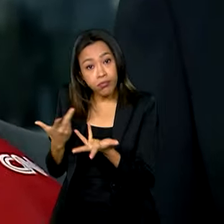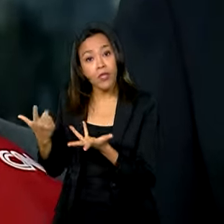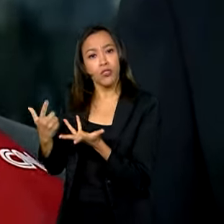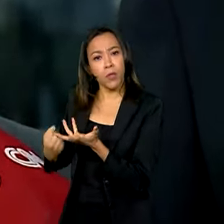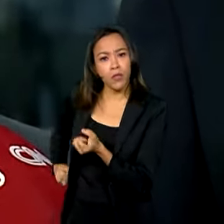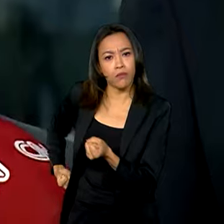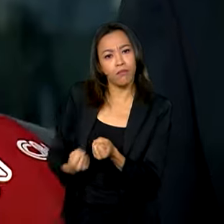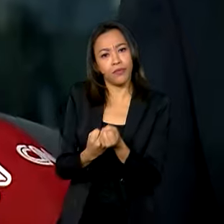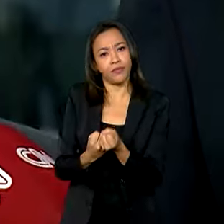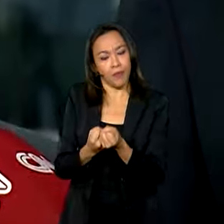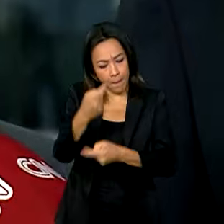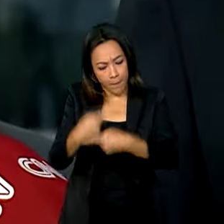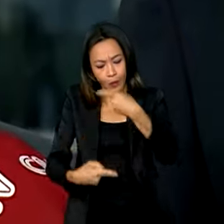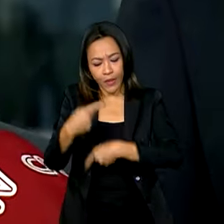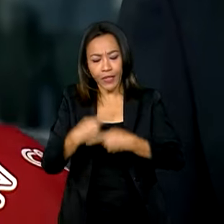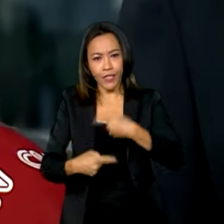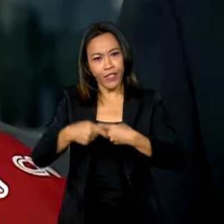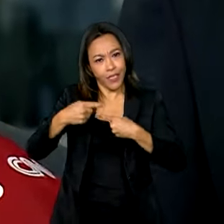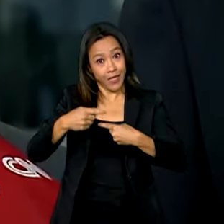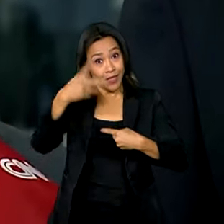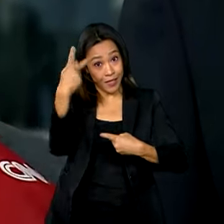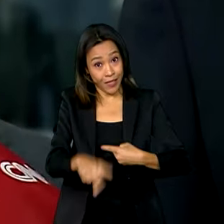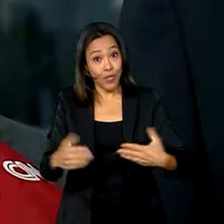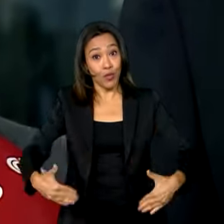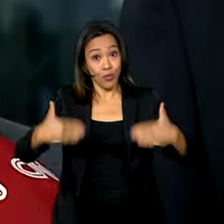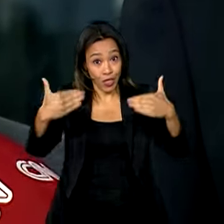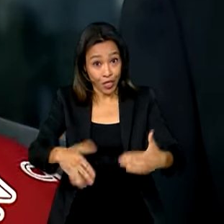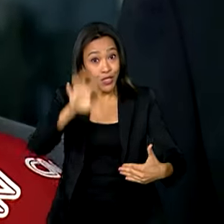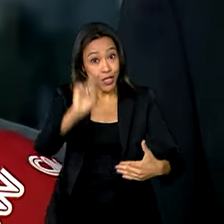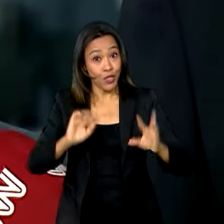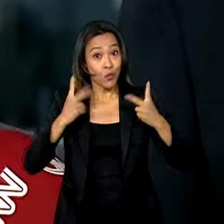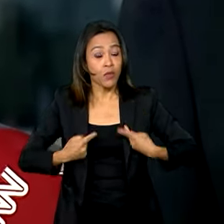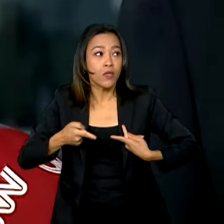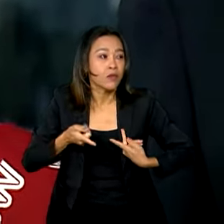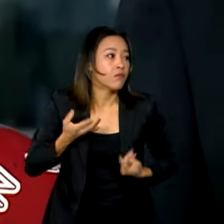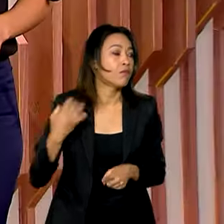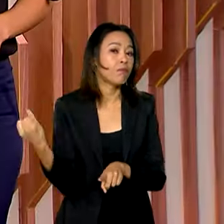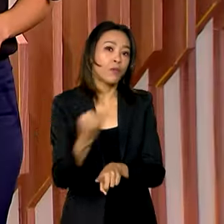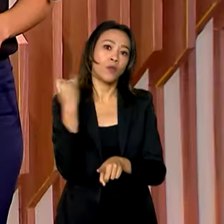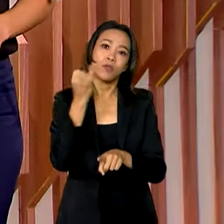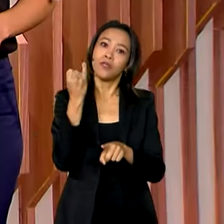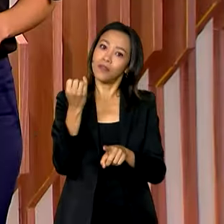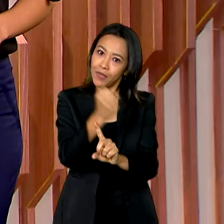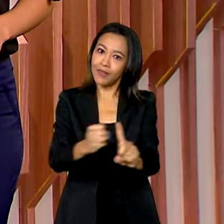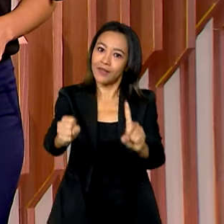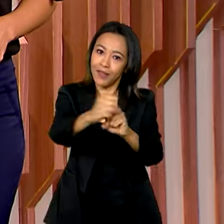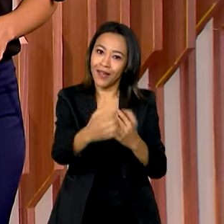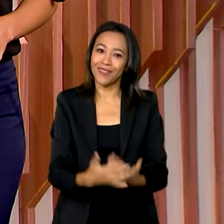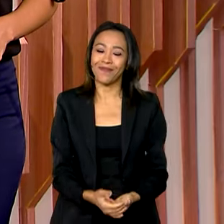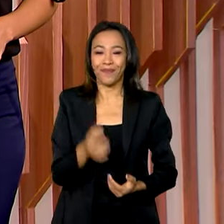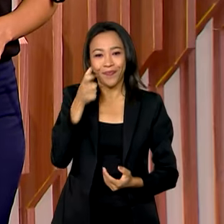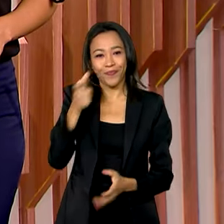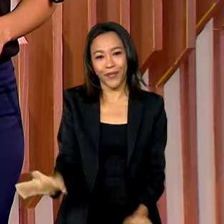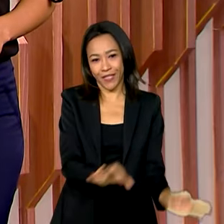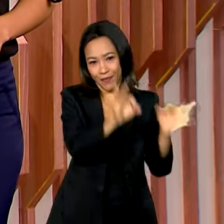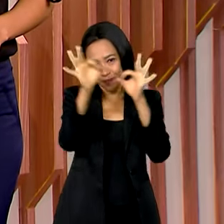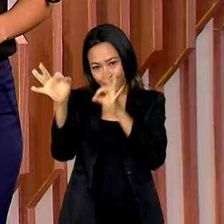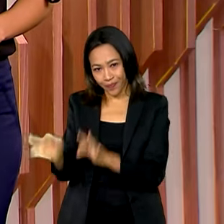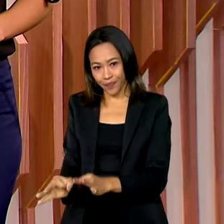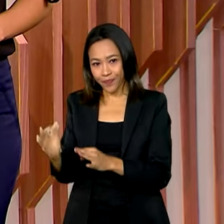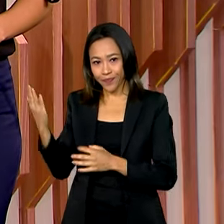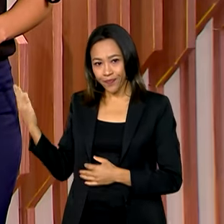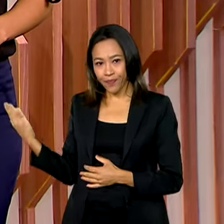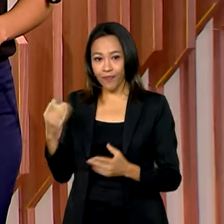políticas desse ministério, que são muito importantes para o conjunto da sociedade. Veja a seguir. Cartão de